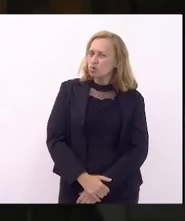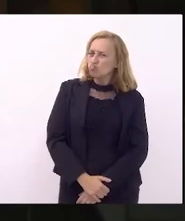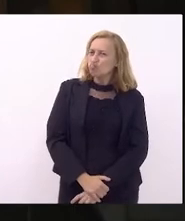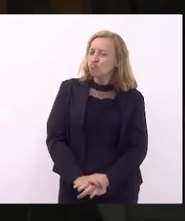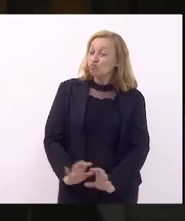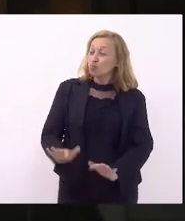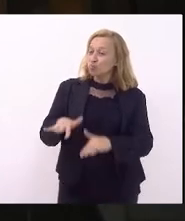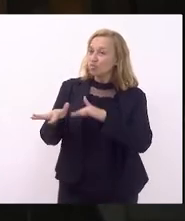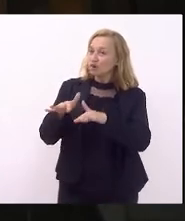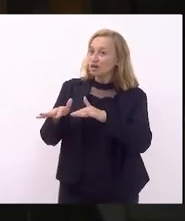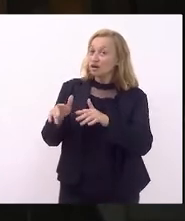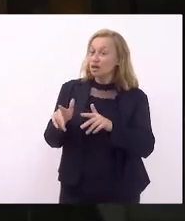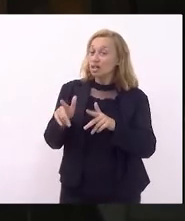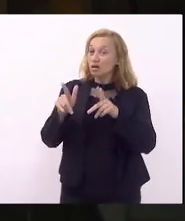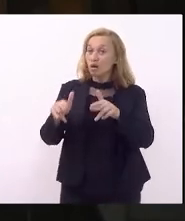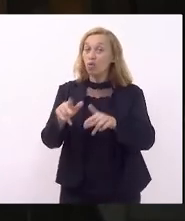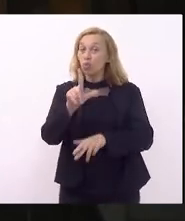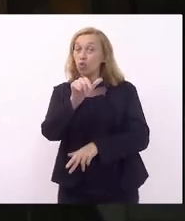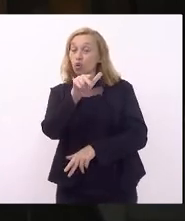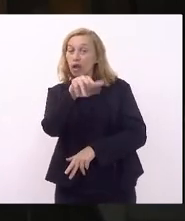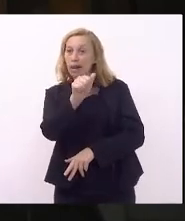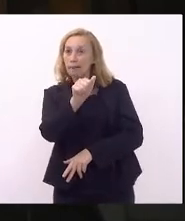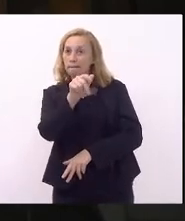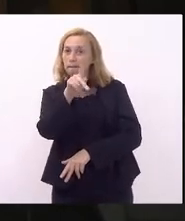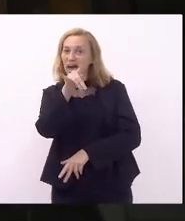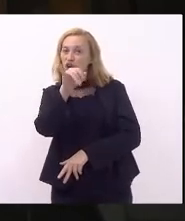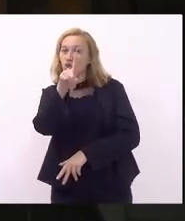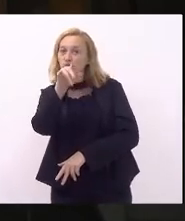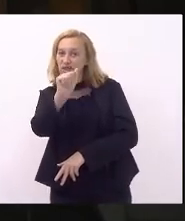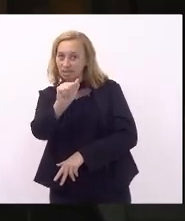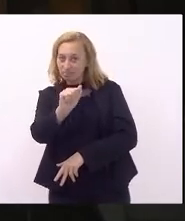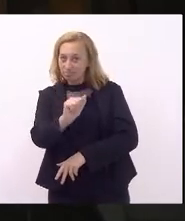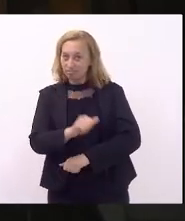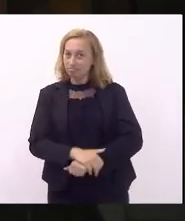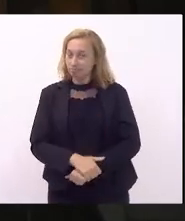como foi no Lula-Palusa uma manifestação